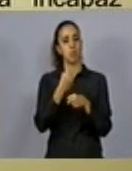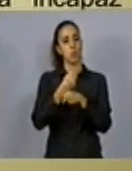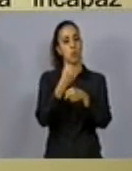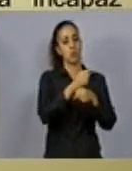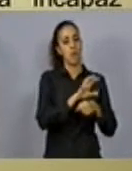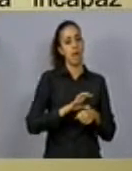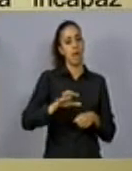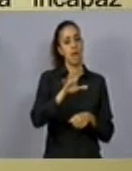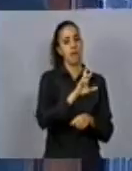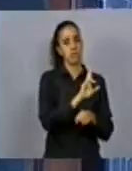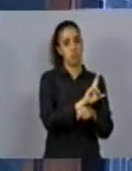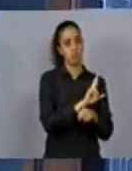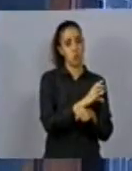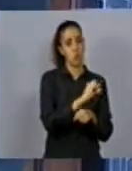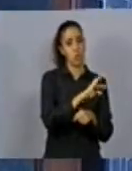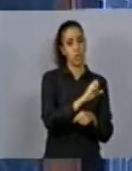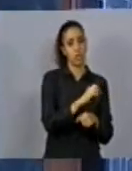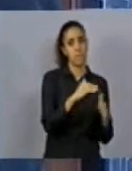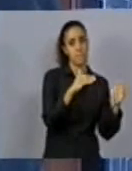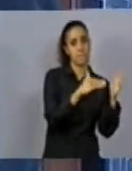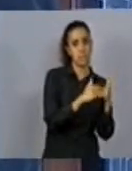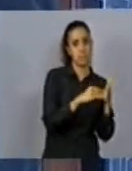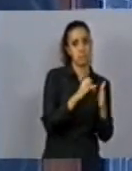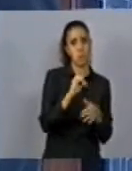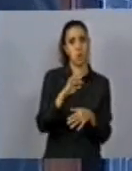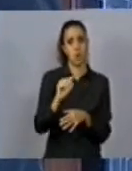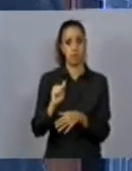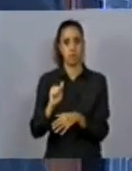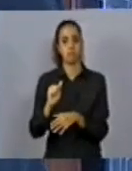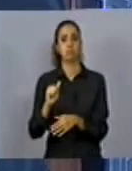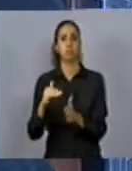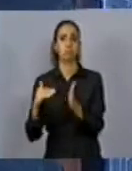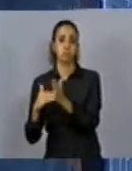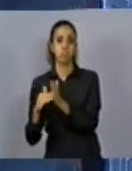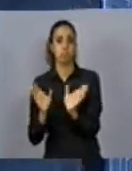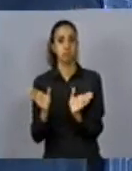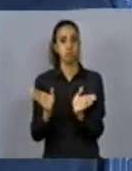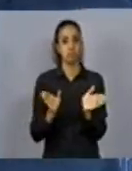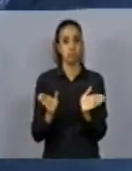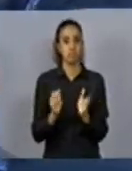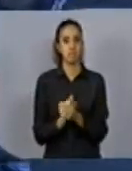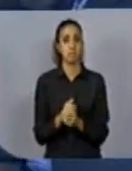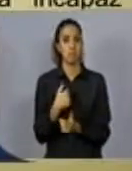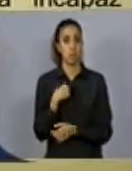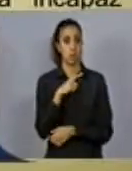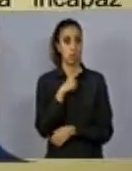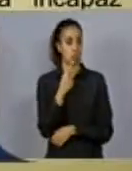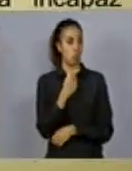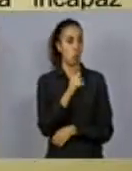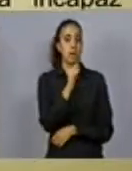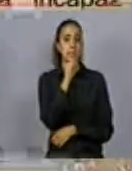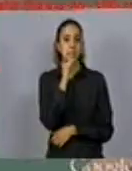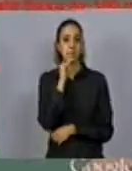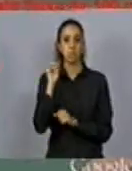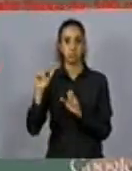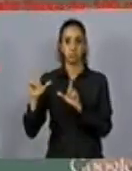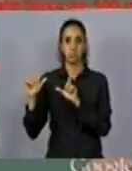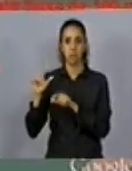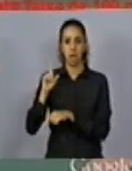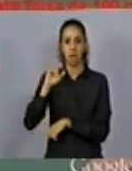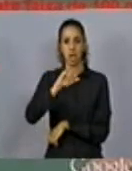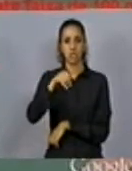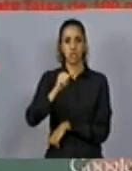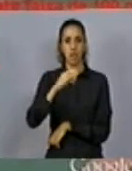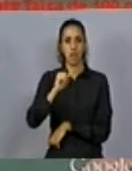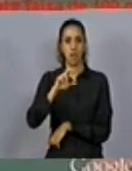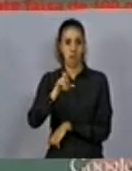entre a cota máxima normal e a cota máxima maximoro? Então, eu tenho aqui um exemplo lá de Jacareí,